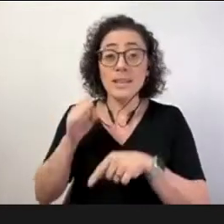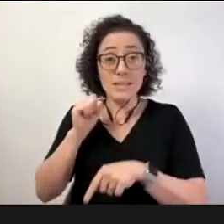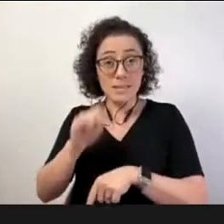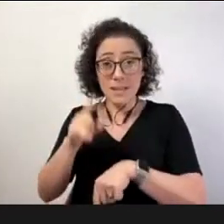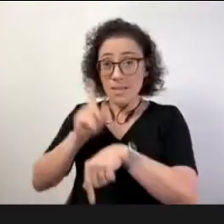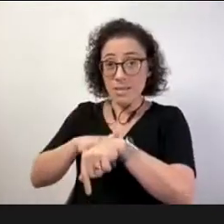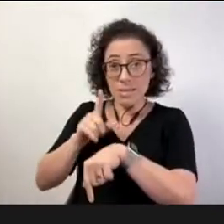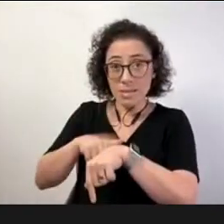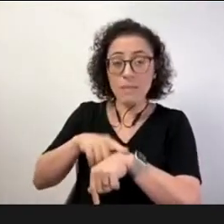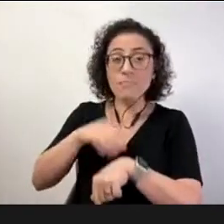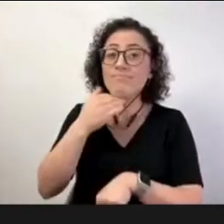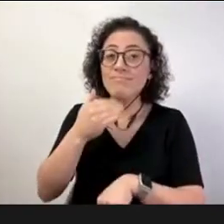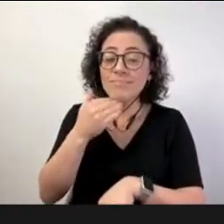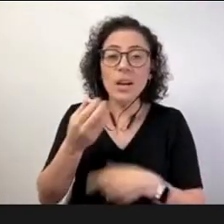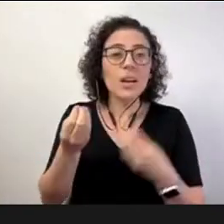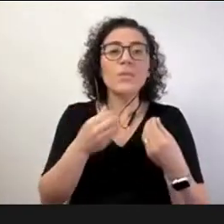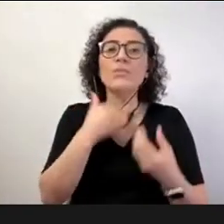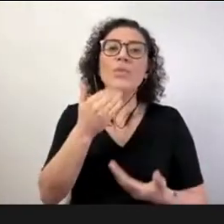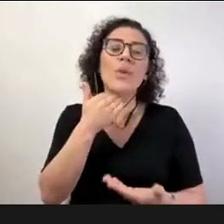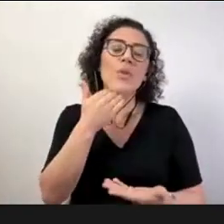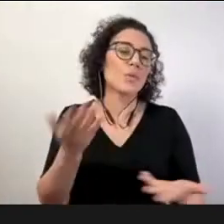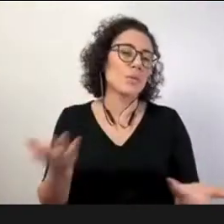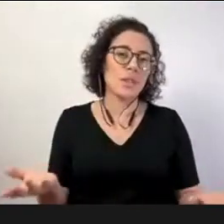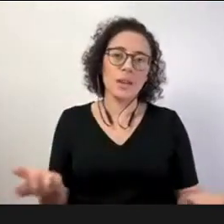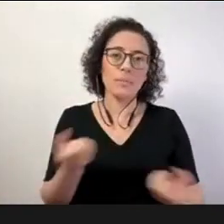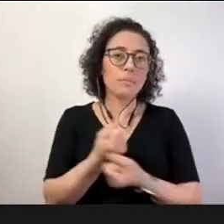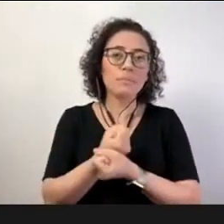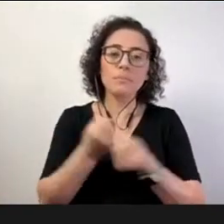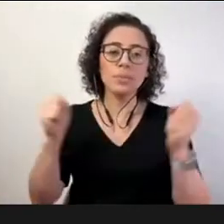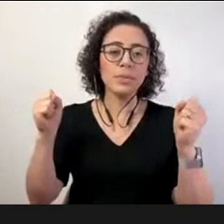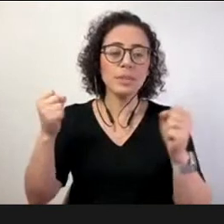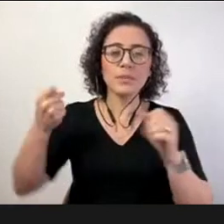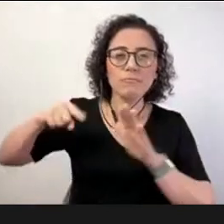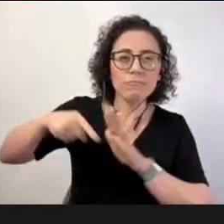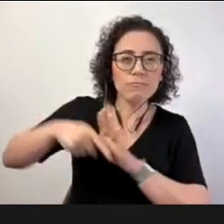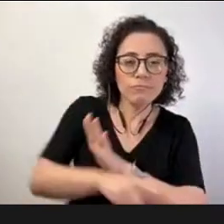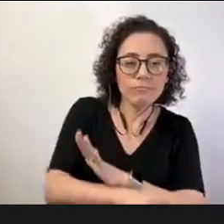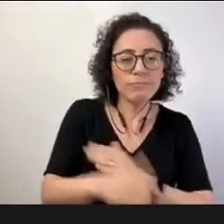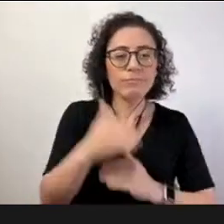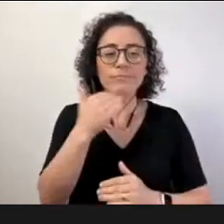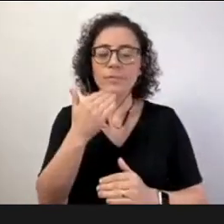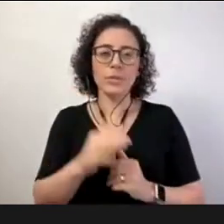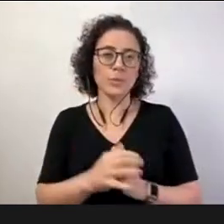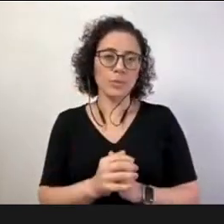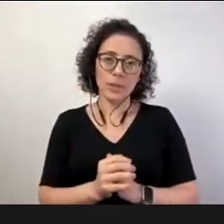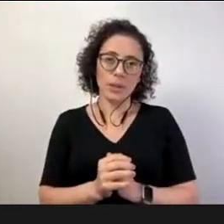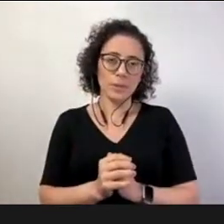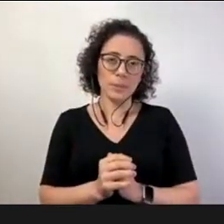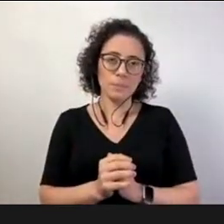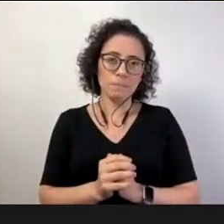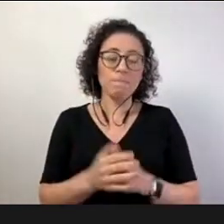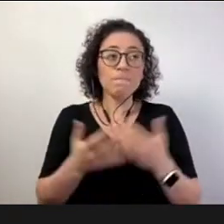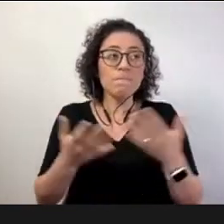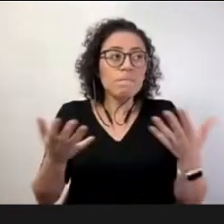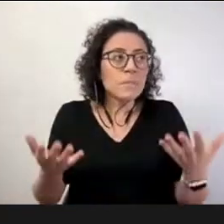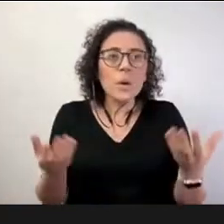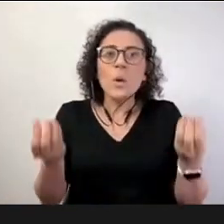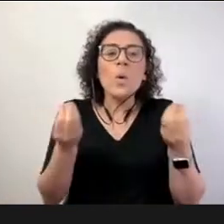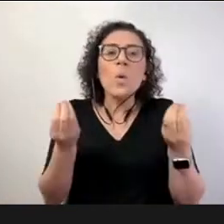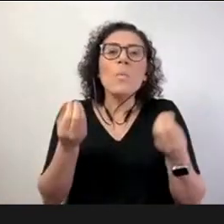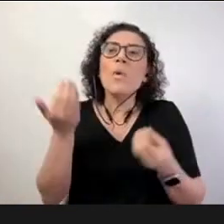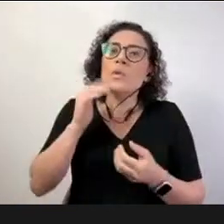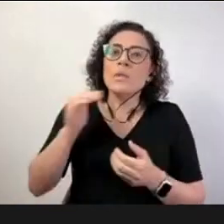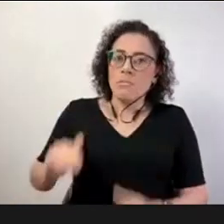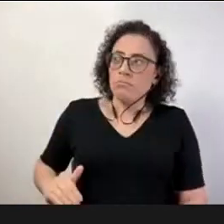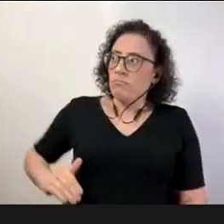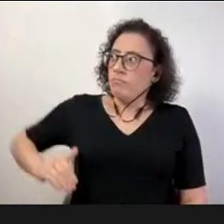nada se torna complexo, nada se torna realmente qualquer coisa que nos ajude a ir mais longe. E por